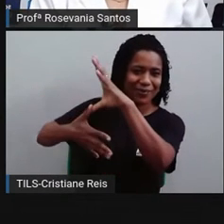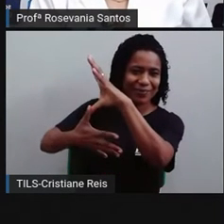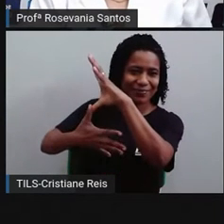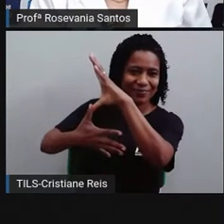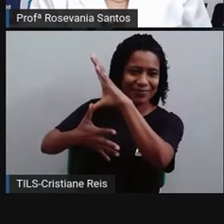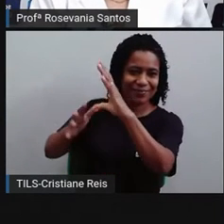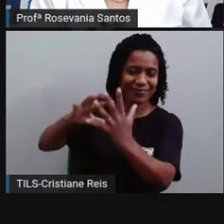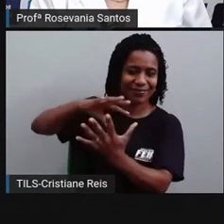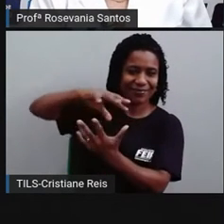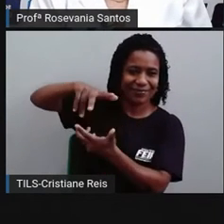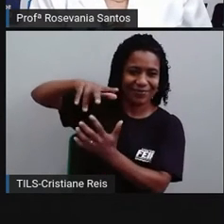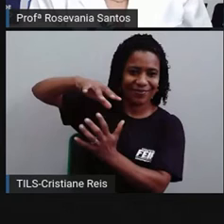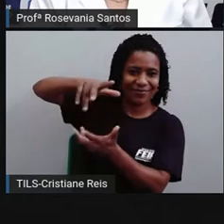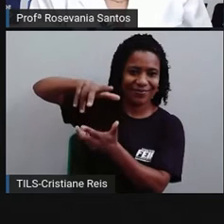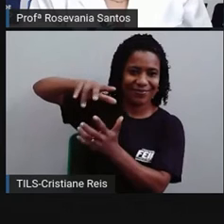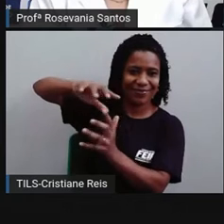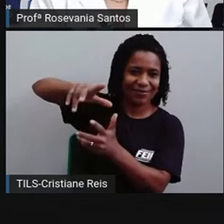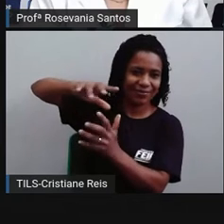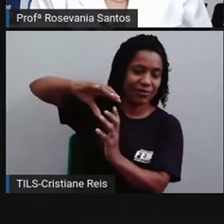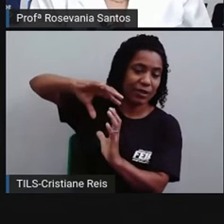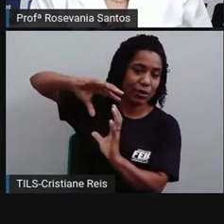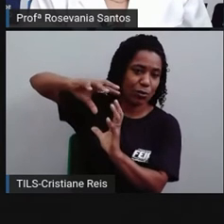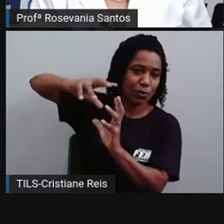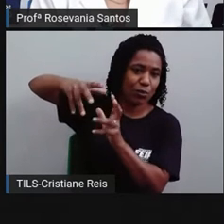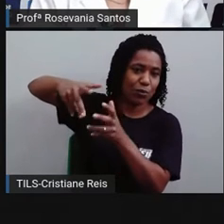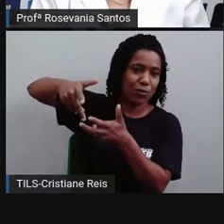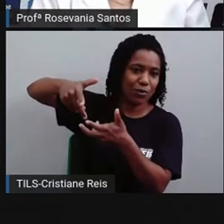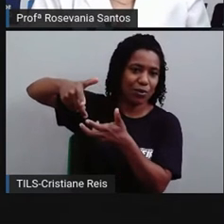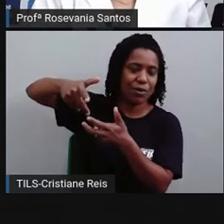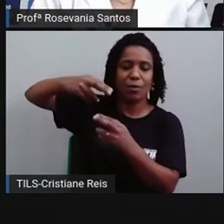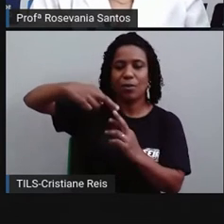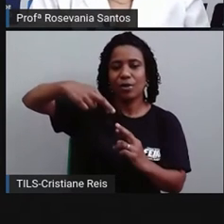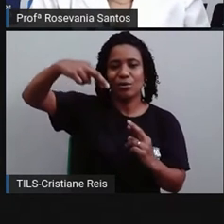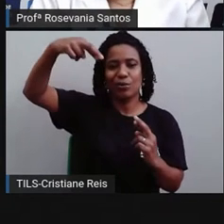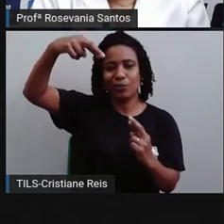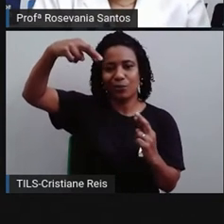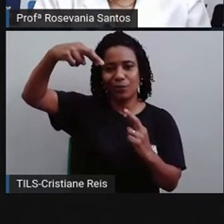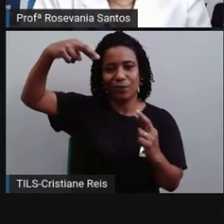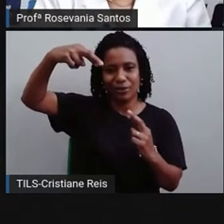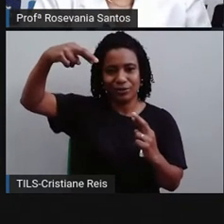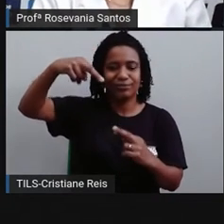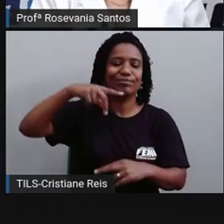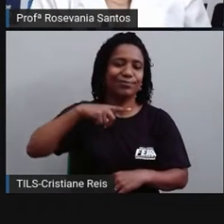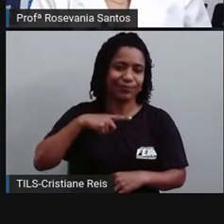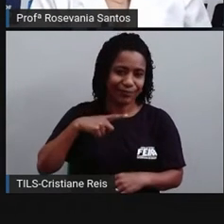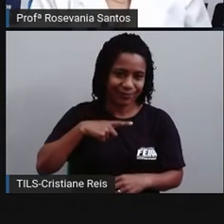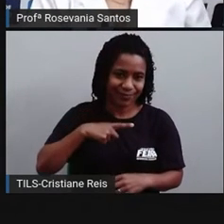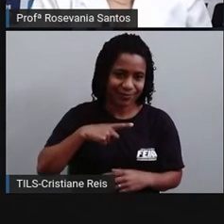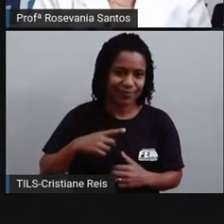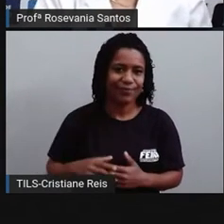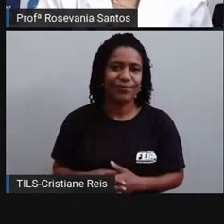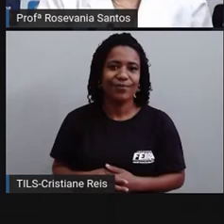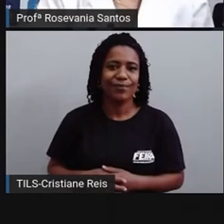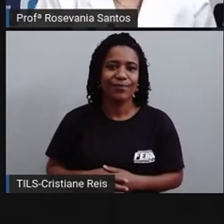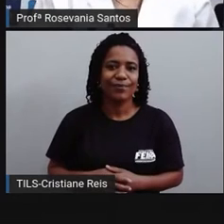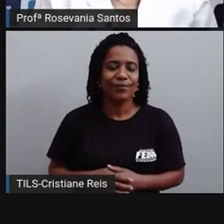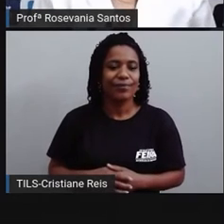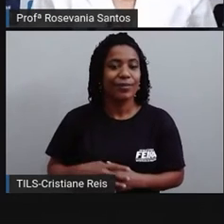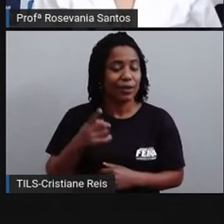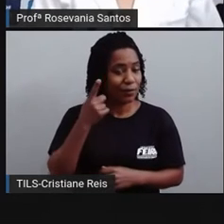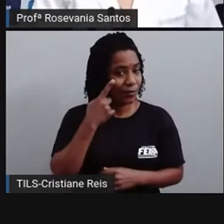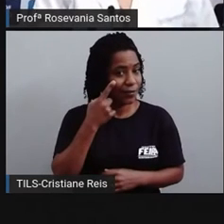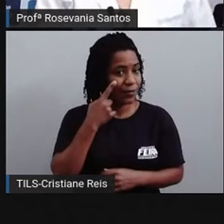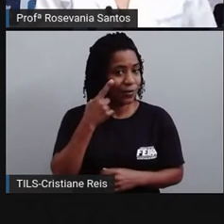E aqui, ó, o Equador acaba mudando, né? Até de posição que a gente está. Então, o eixo de